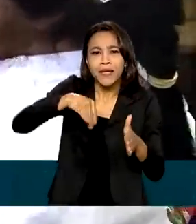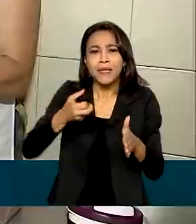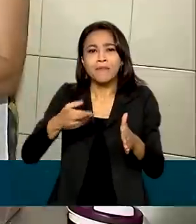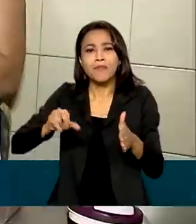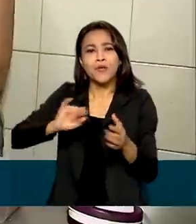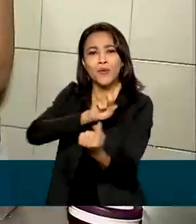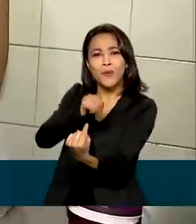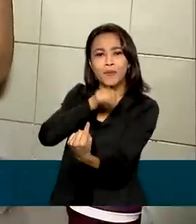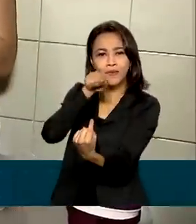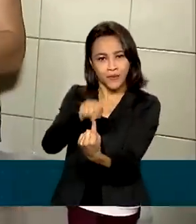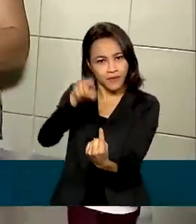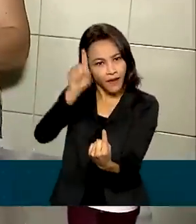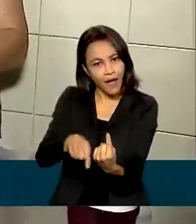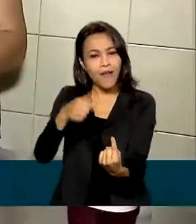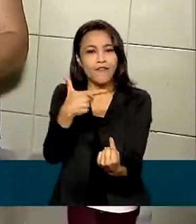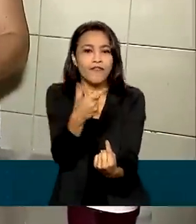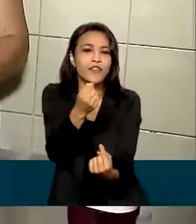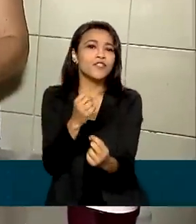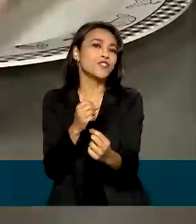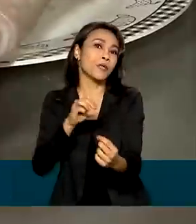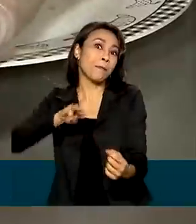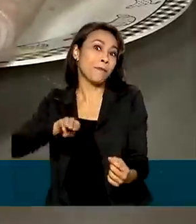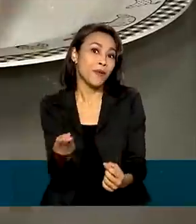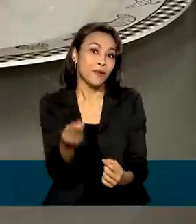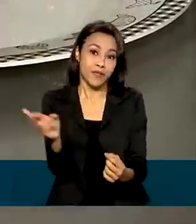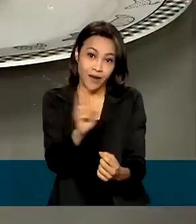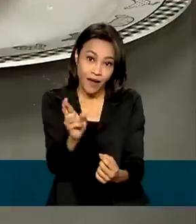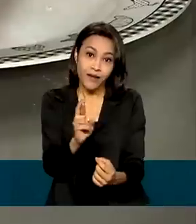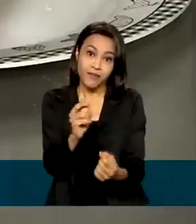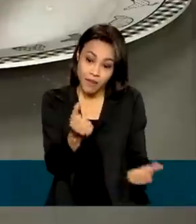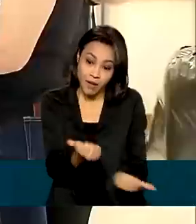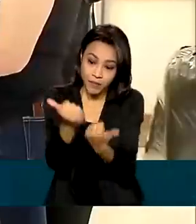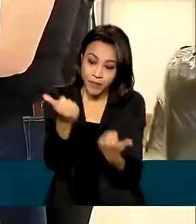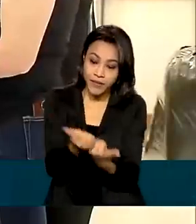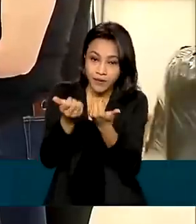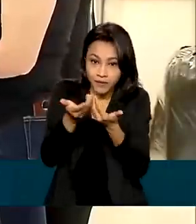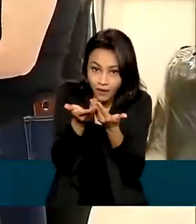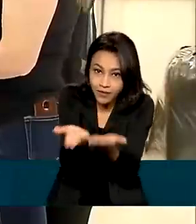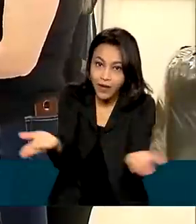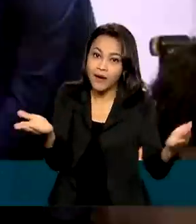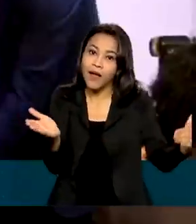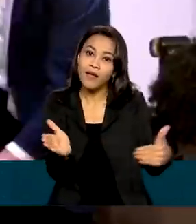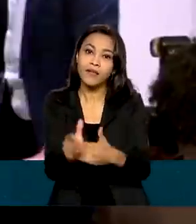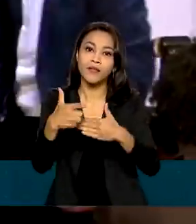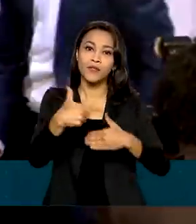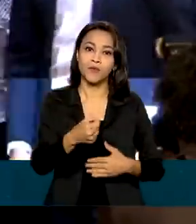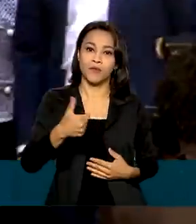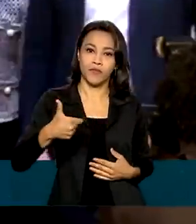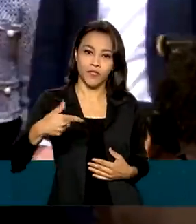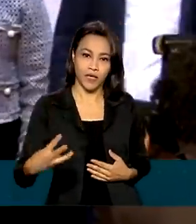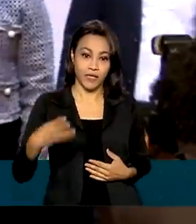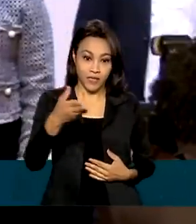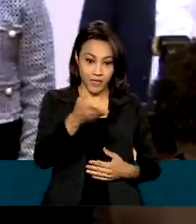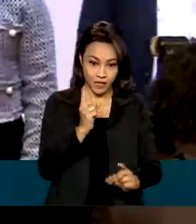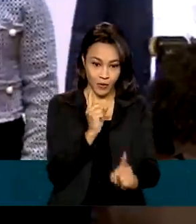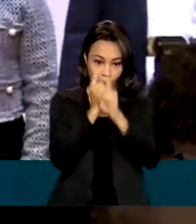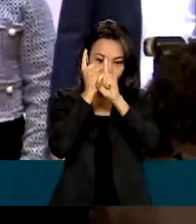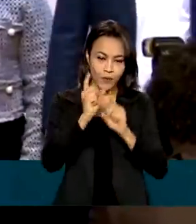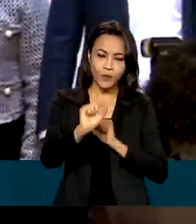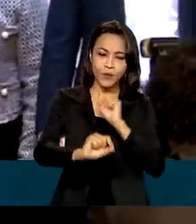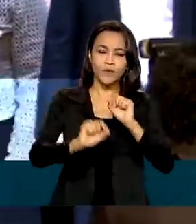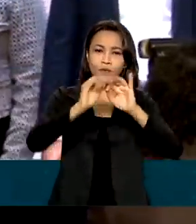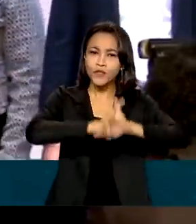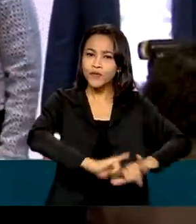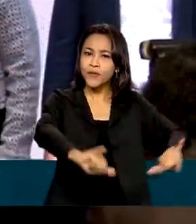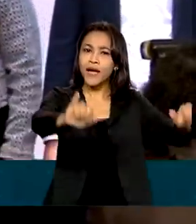alavancar mais de 20 bilhões de reais em financiamento para o setor até 2023. No evento, também foi lançada a